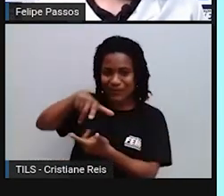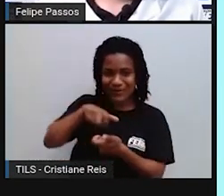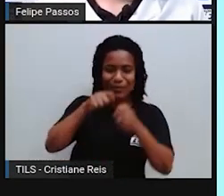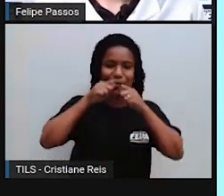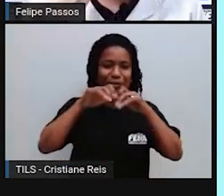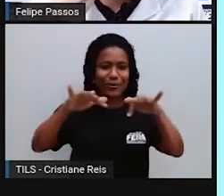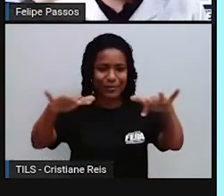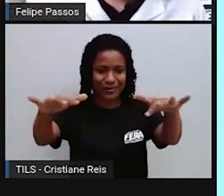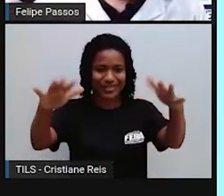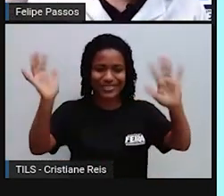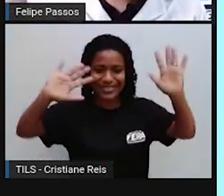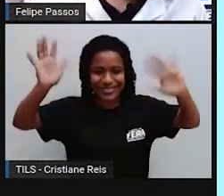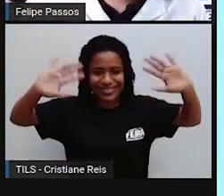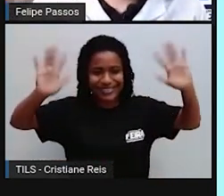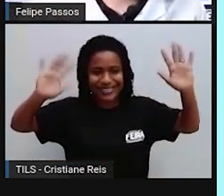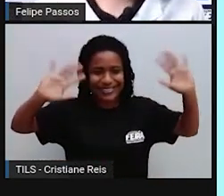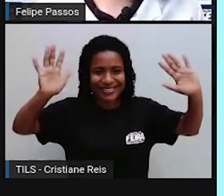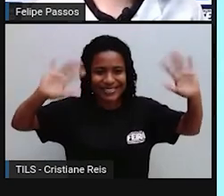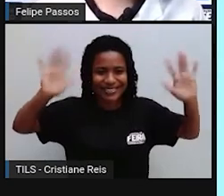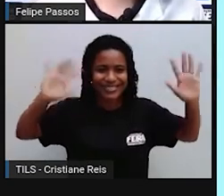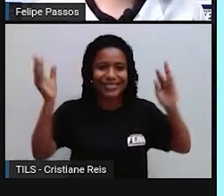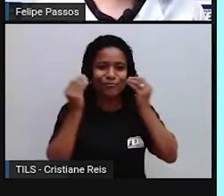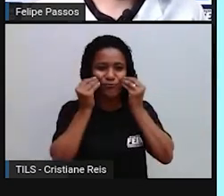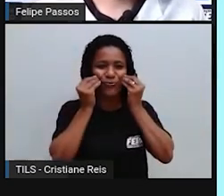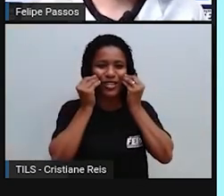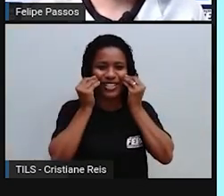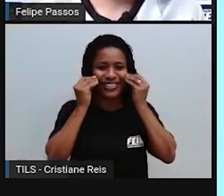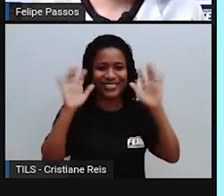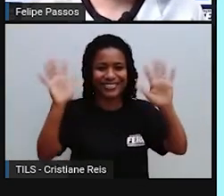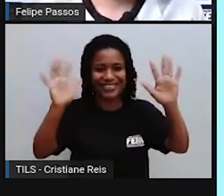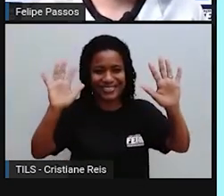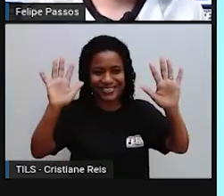certo? Um beijo, até a semana que vem. Tchau, tchau!